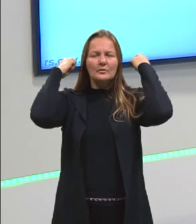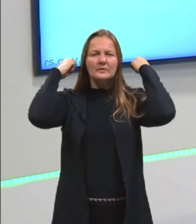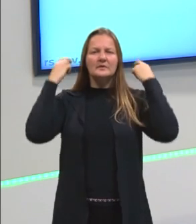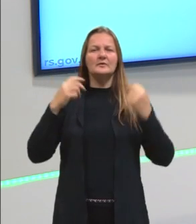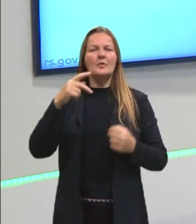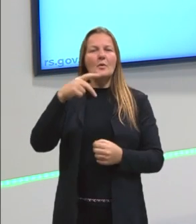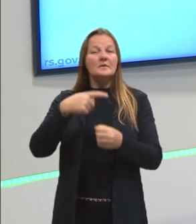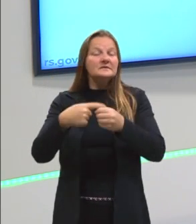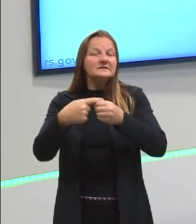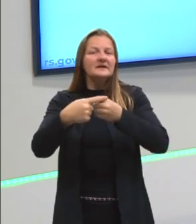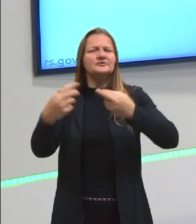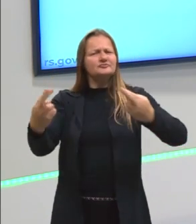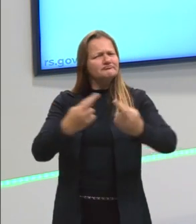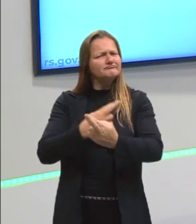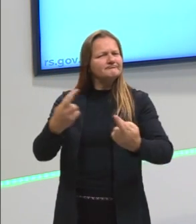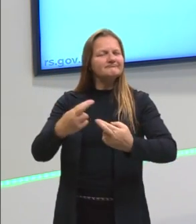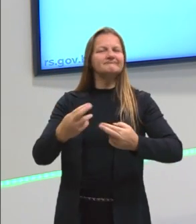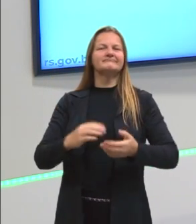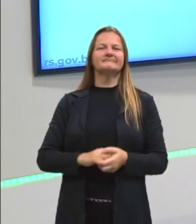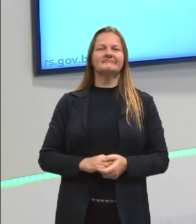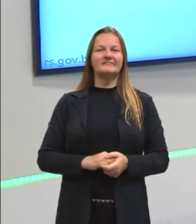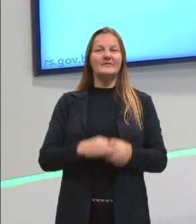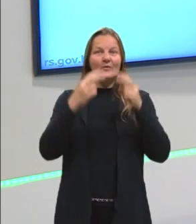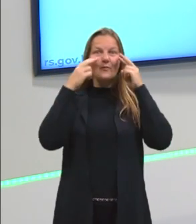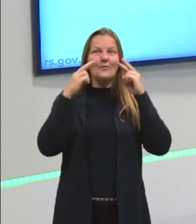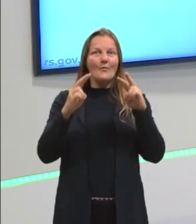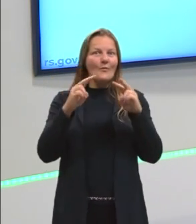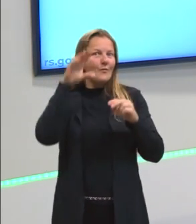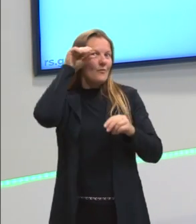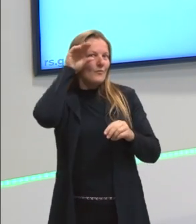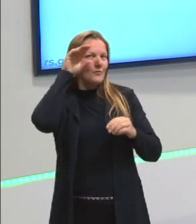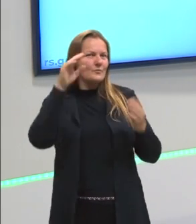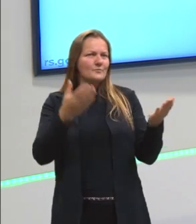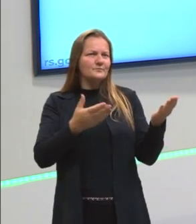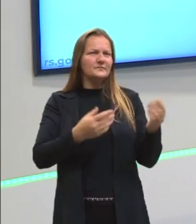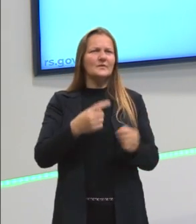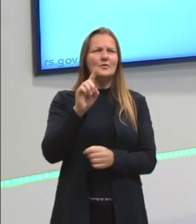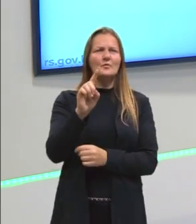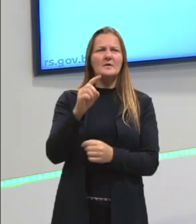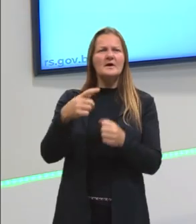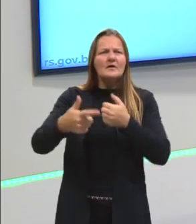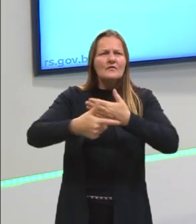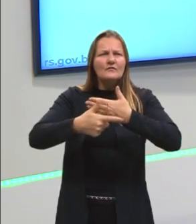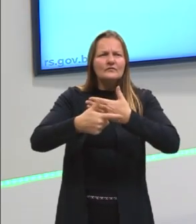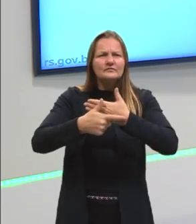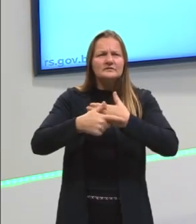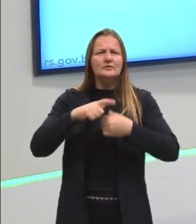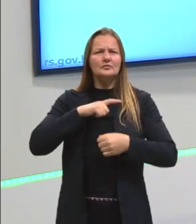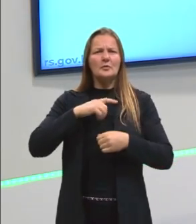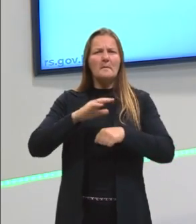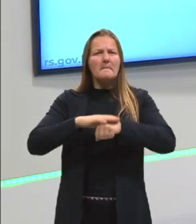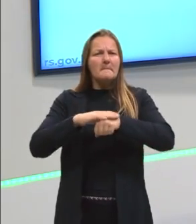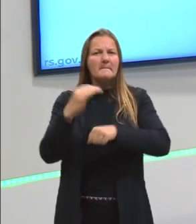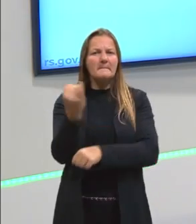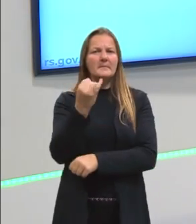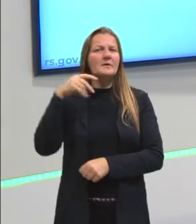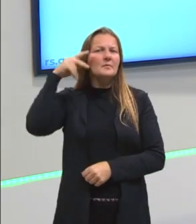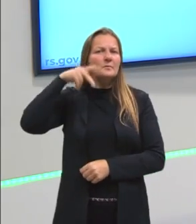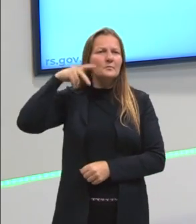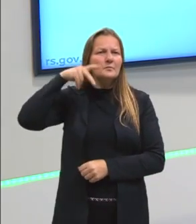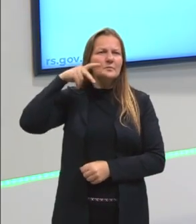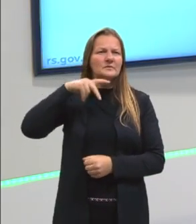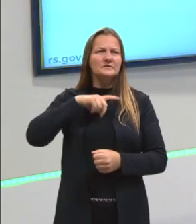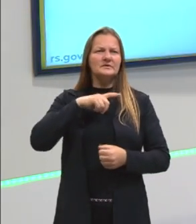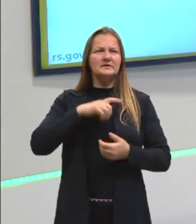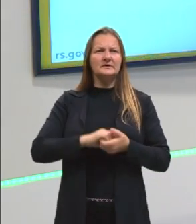pólis, com a cidade, né? Então olha só, uma das funções principais da política é chegar